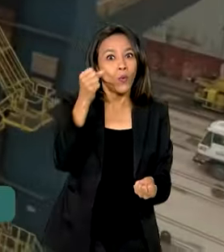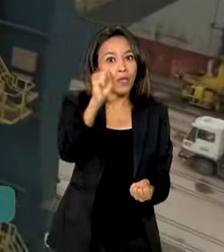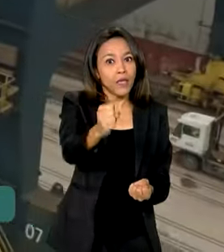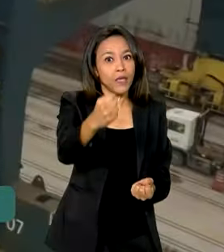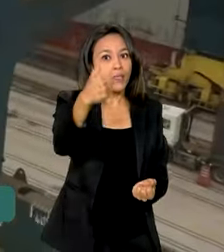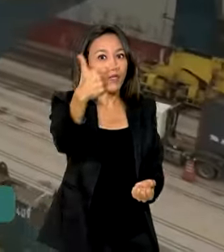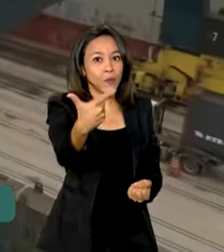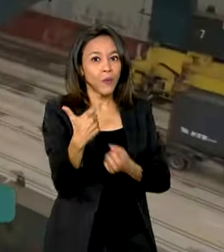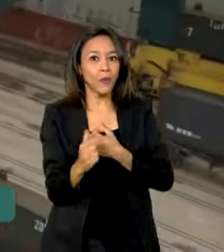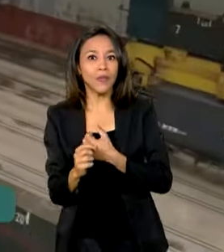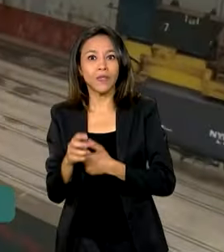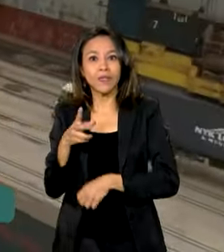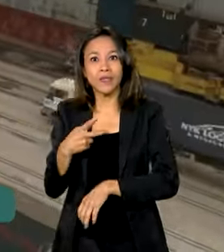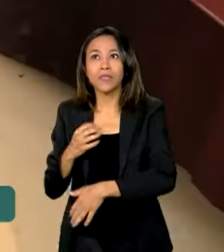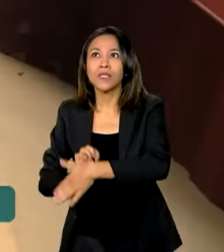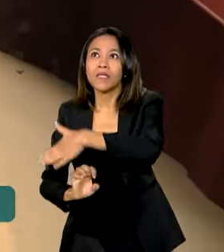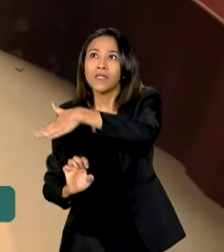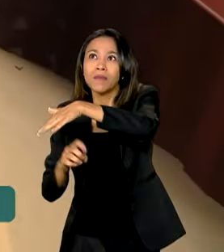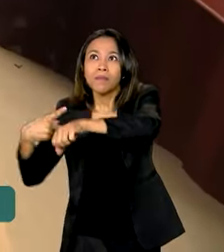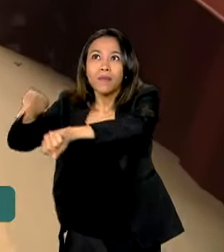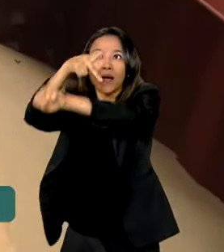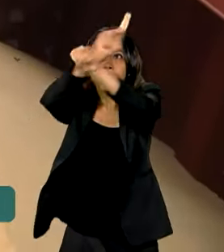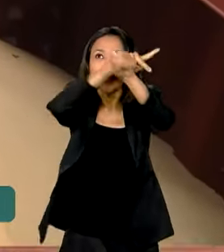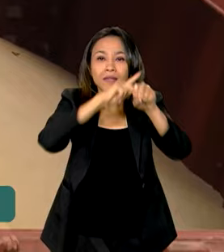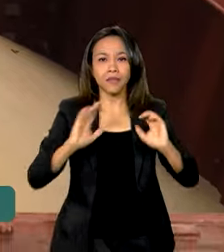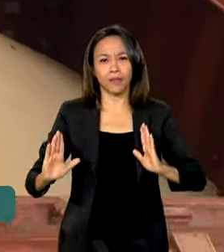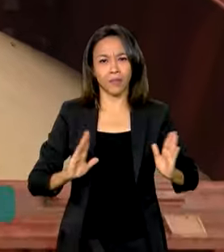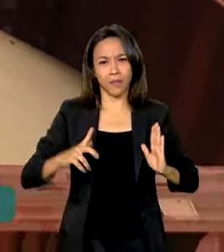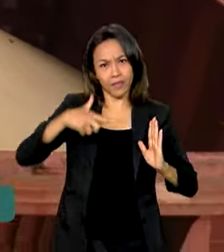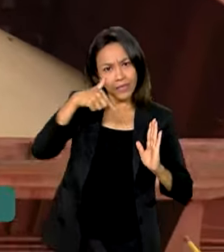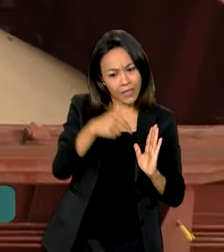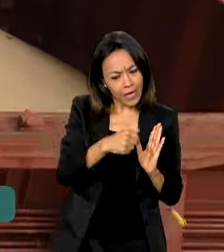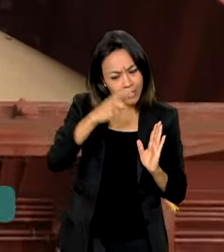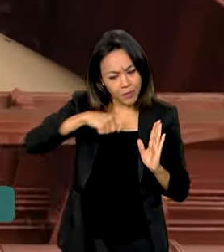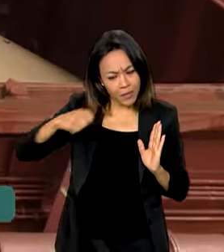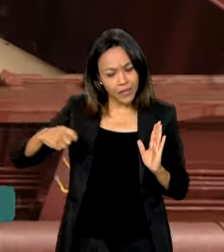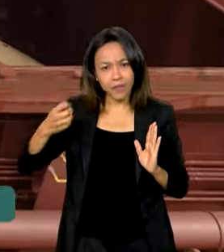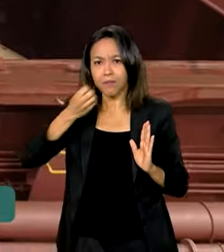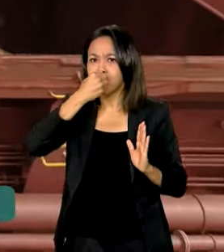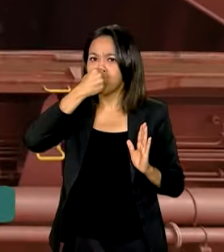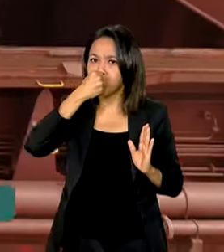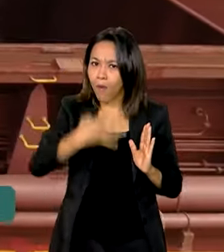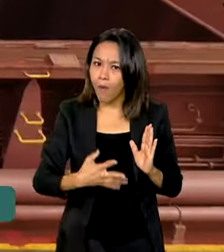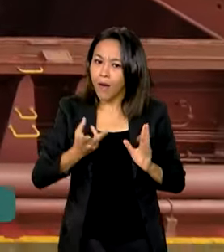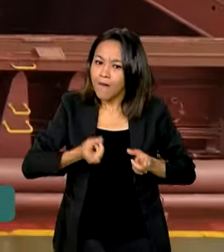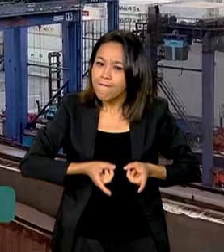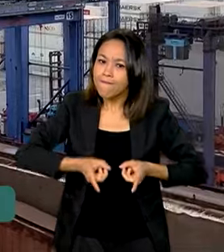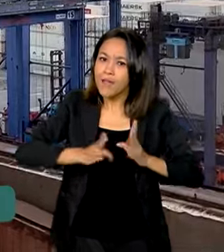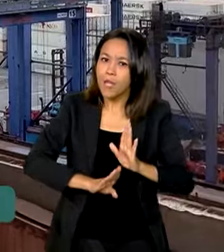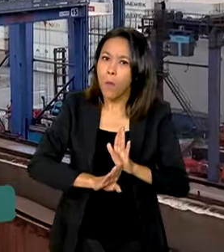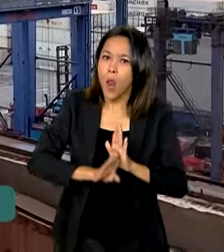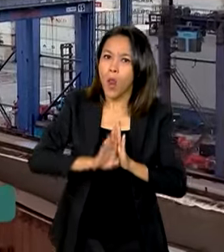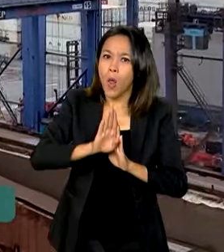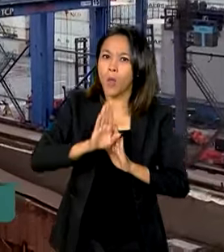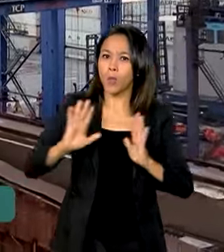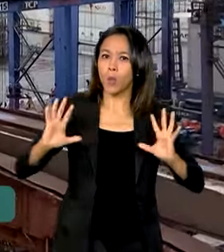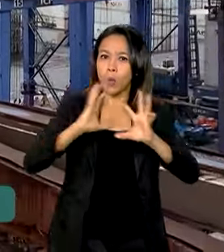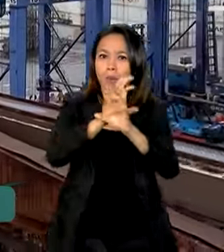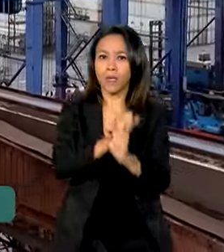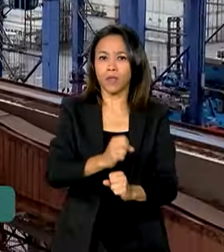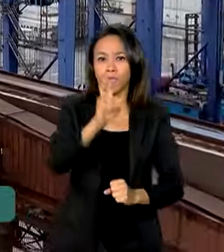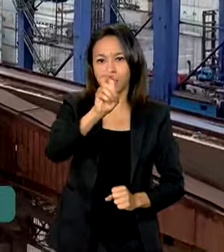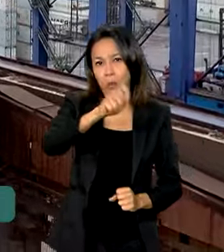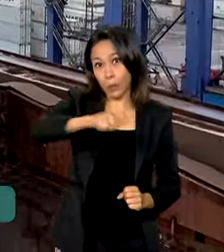internacionais em sete meses supera os números de exportação do agronegócio dos últimos cinco